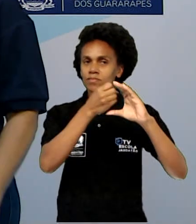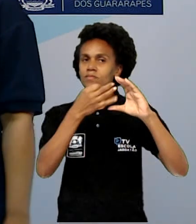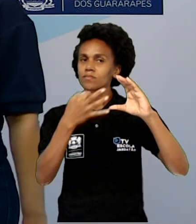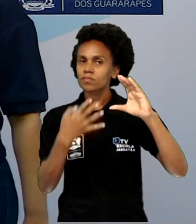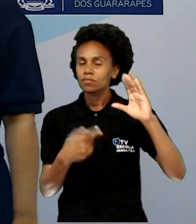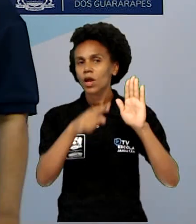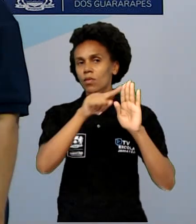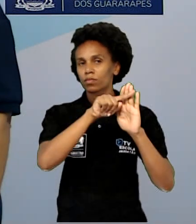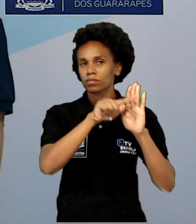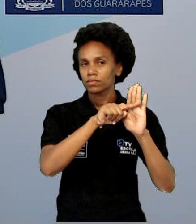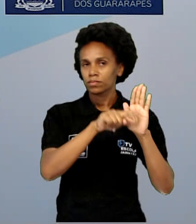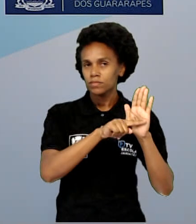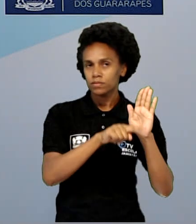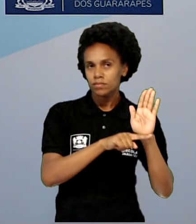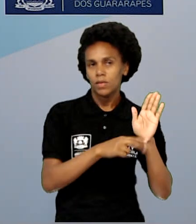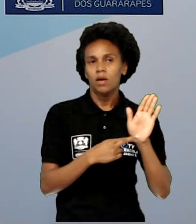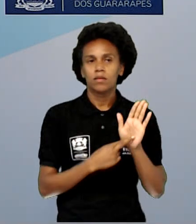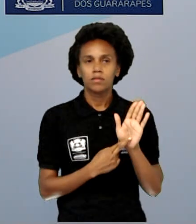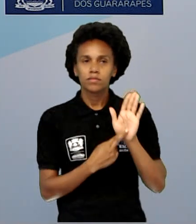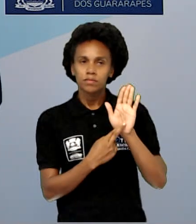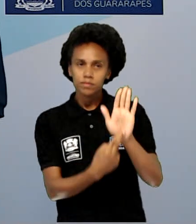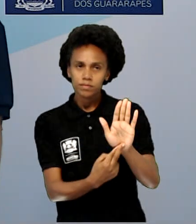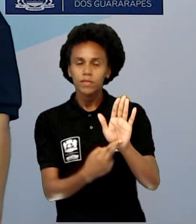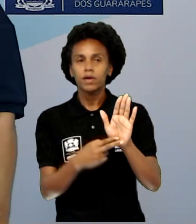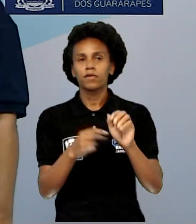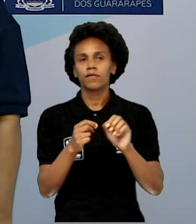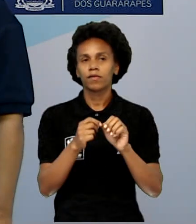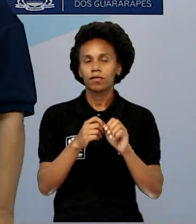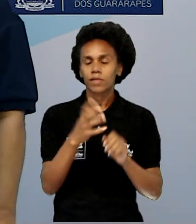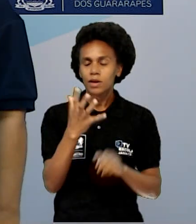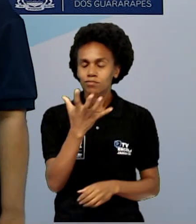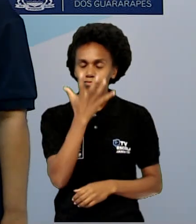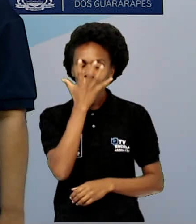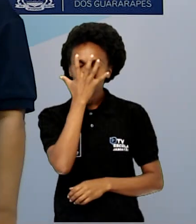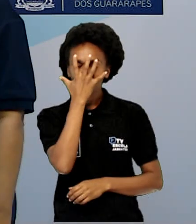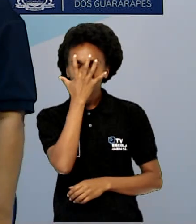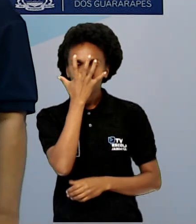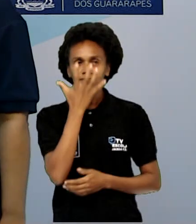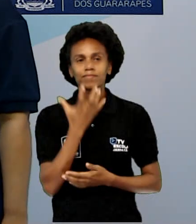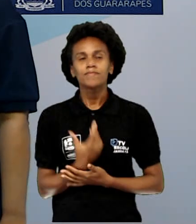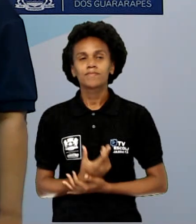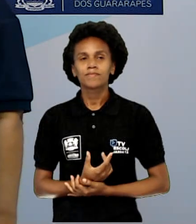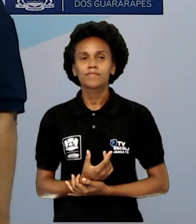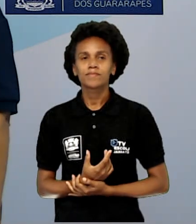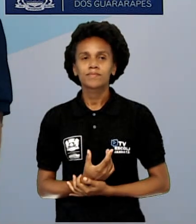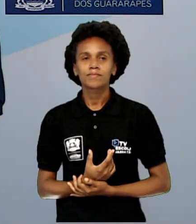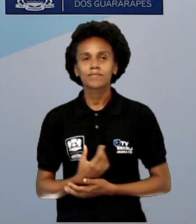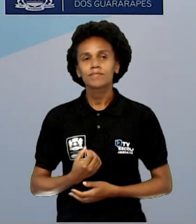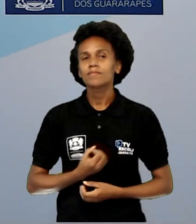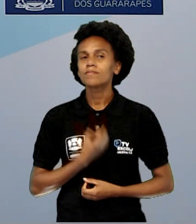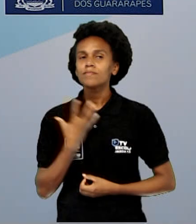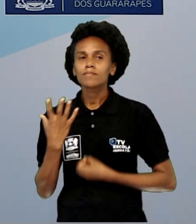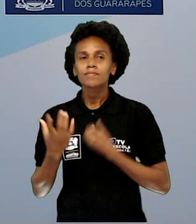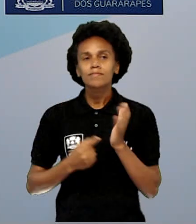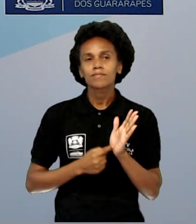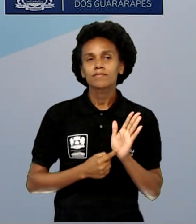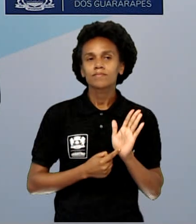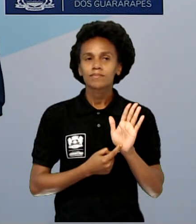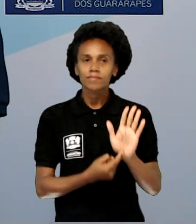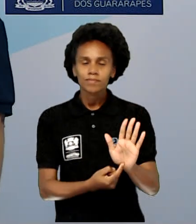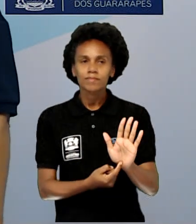representações eram feitas por meio de máscaras. As performances produzidas em Atenas